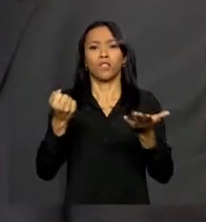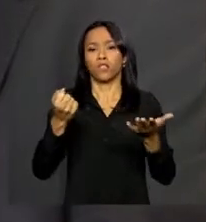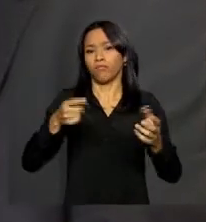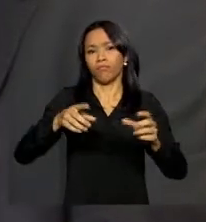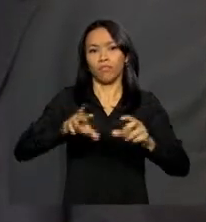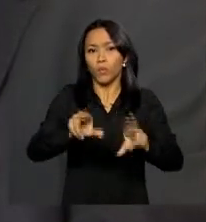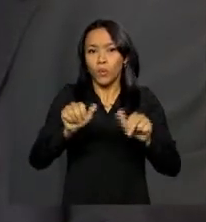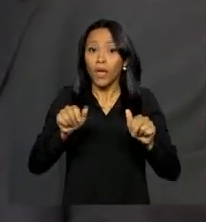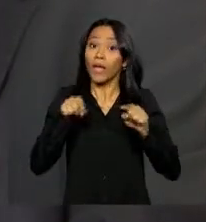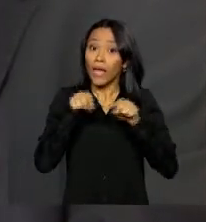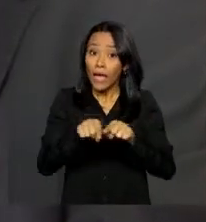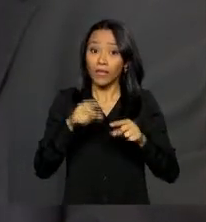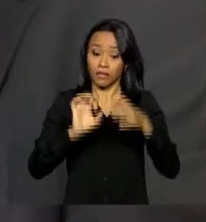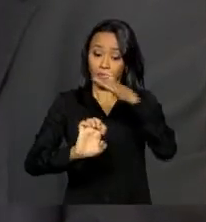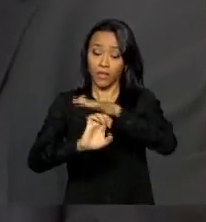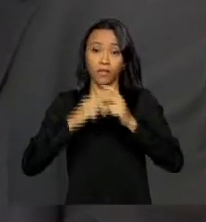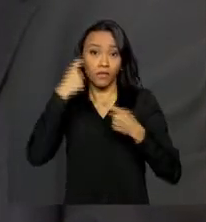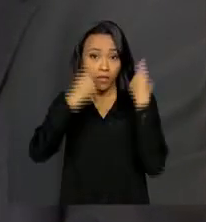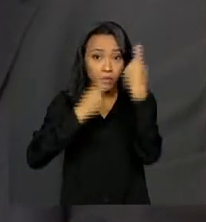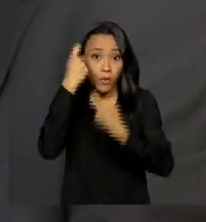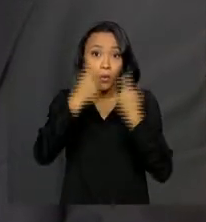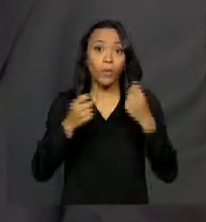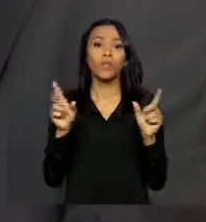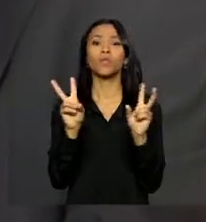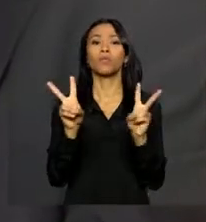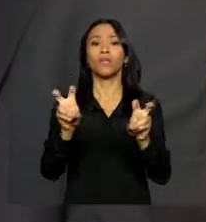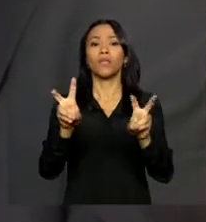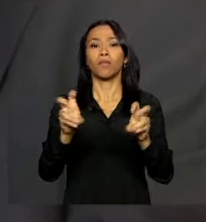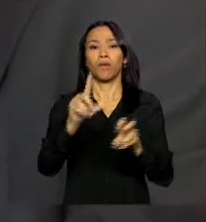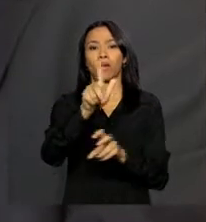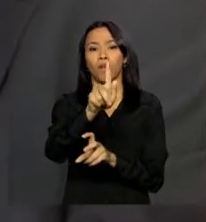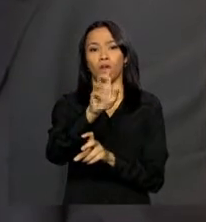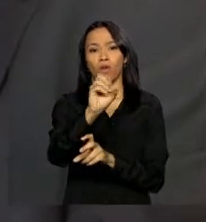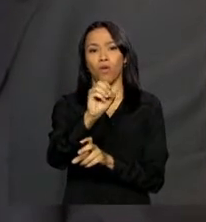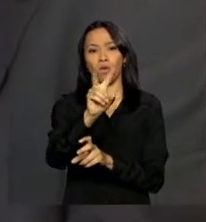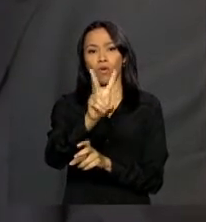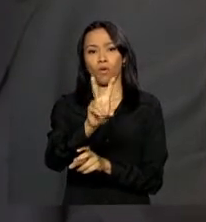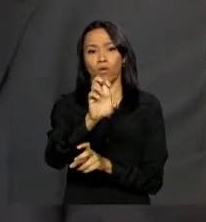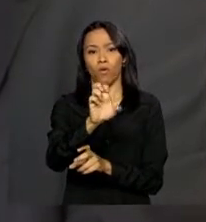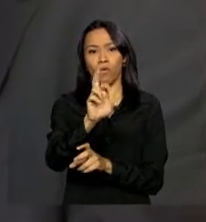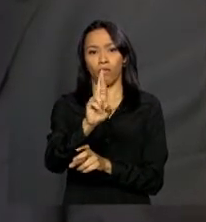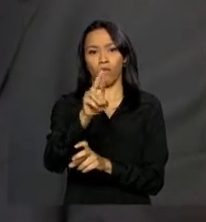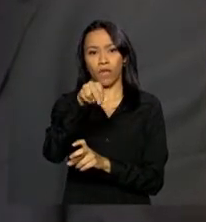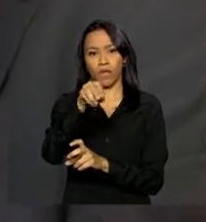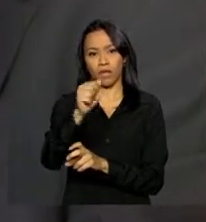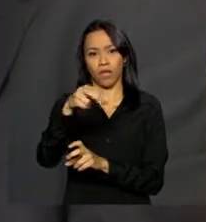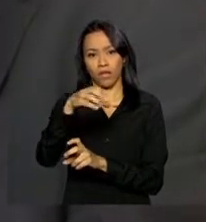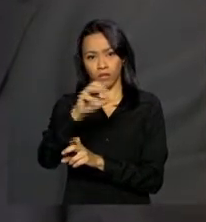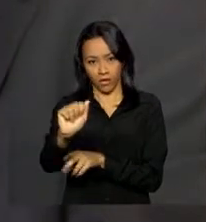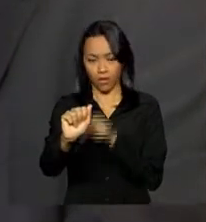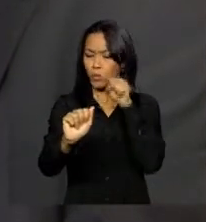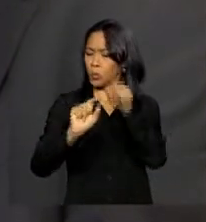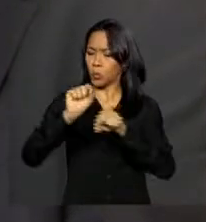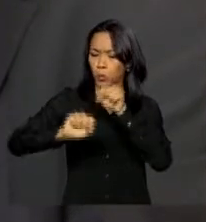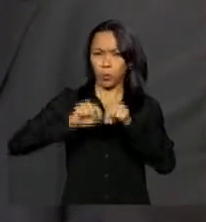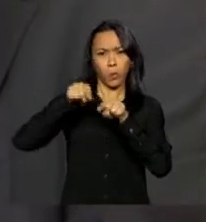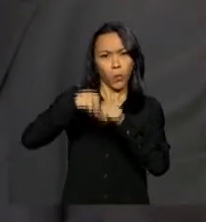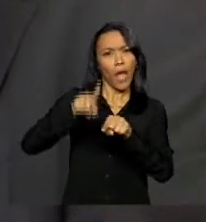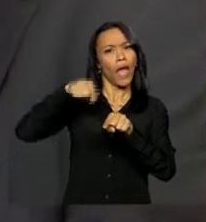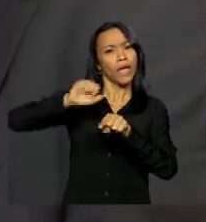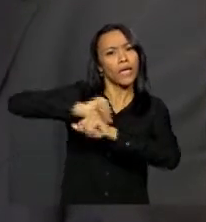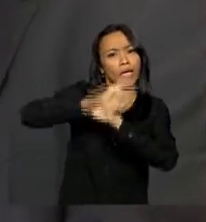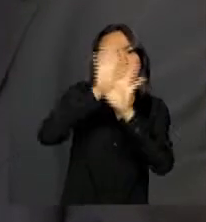questões ligadas à governança. Se a governança é entendida como uma questão mais voltada à